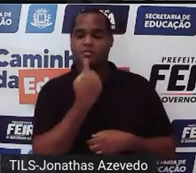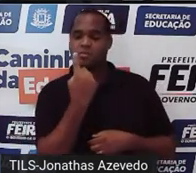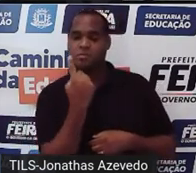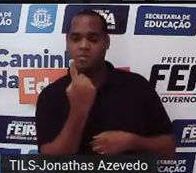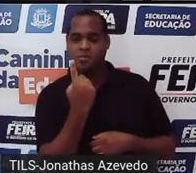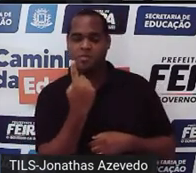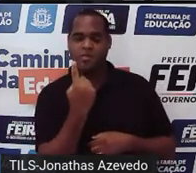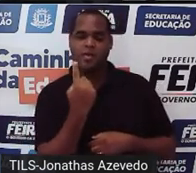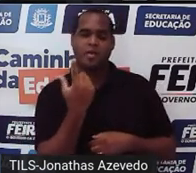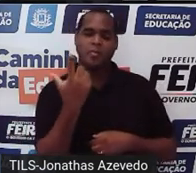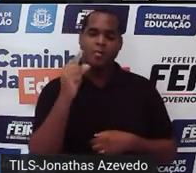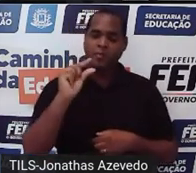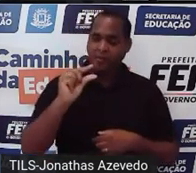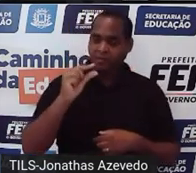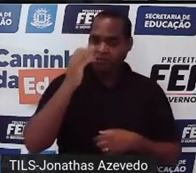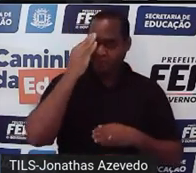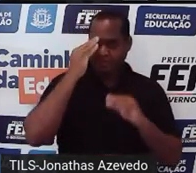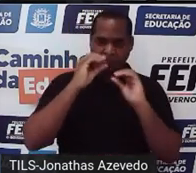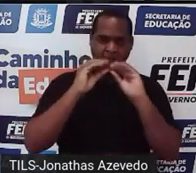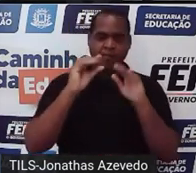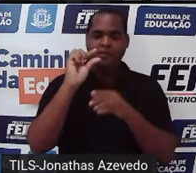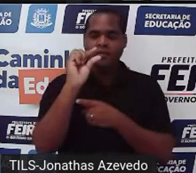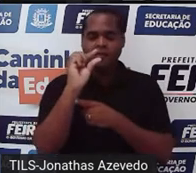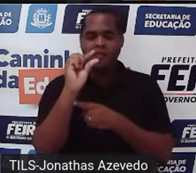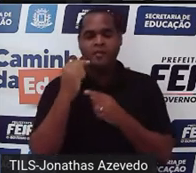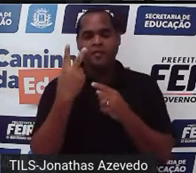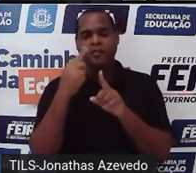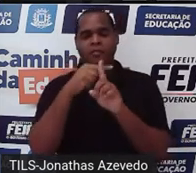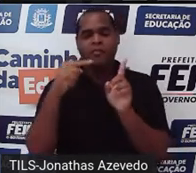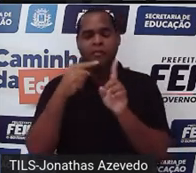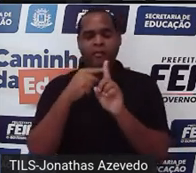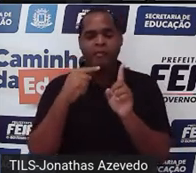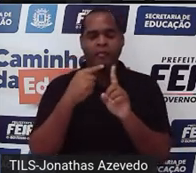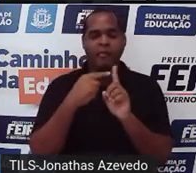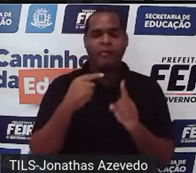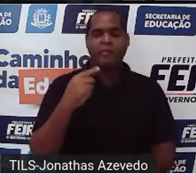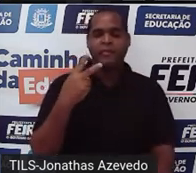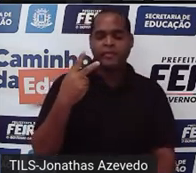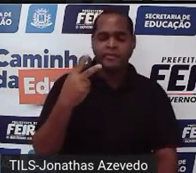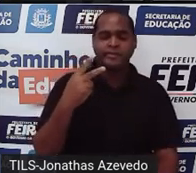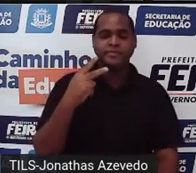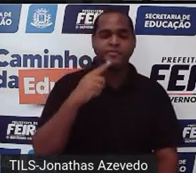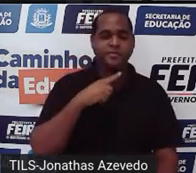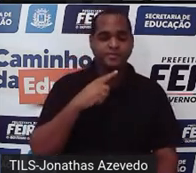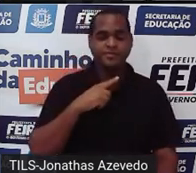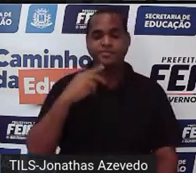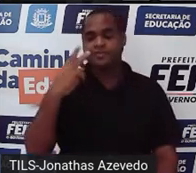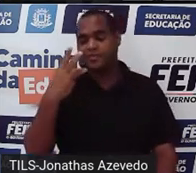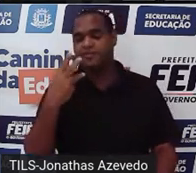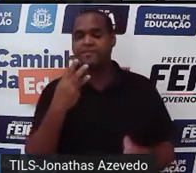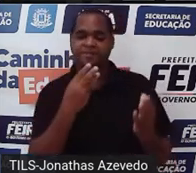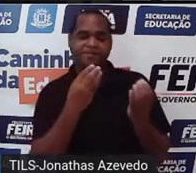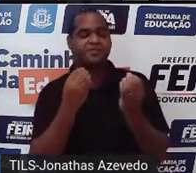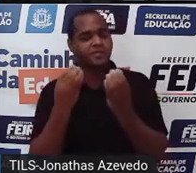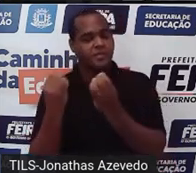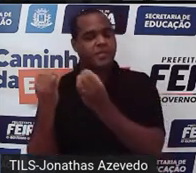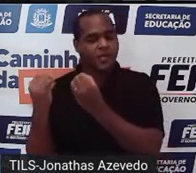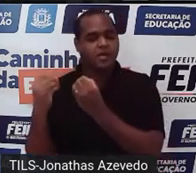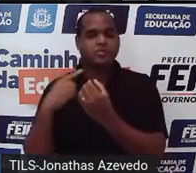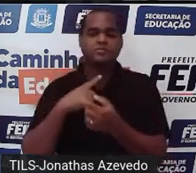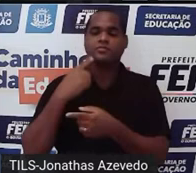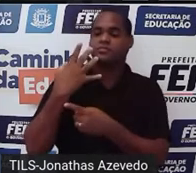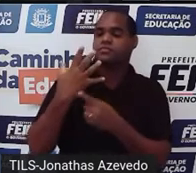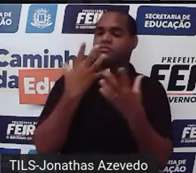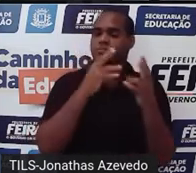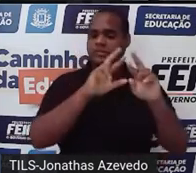1, se você entendeu pouco até aqui. 2, se você entendeu metade das coisas. 3, para a maioria das coisas.